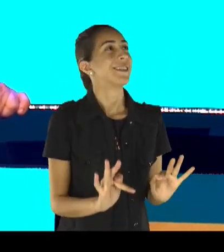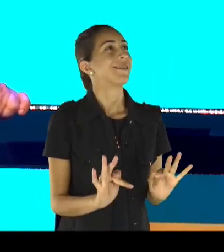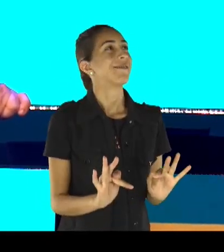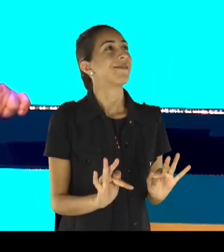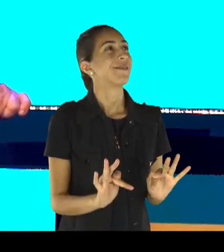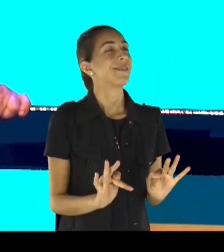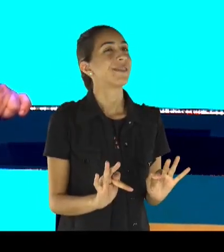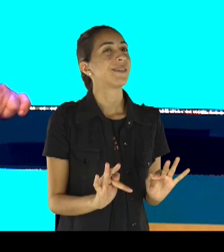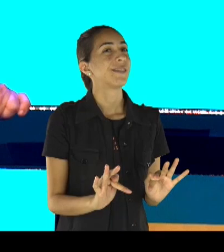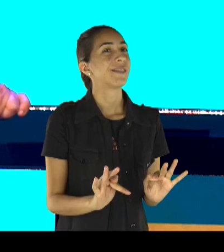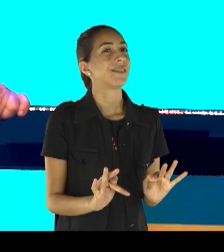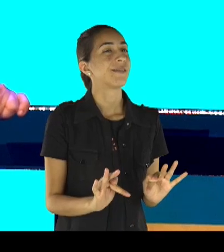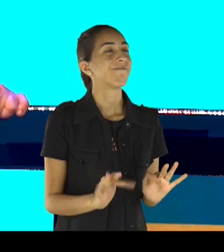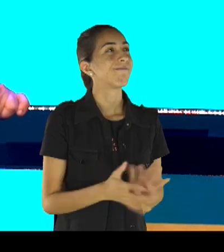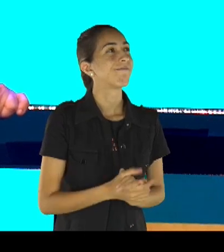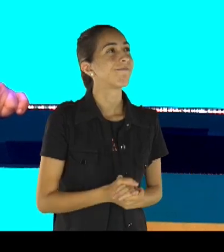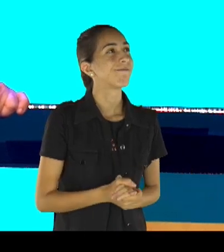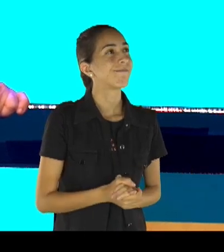num Deus,